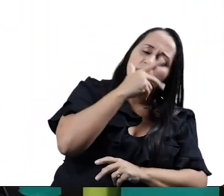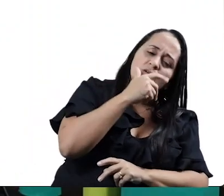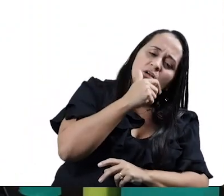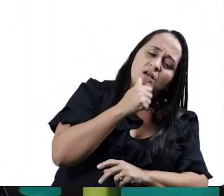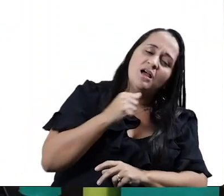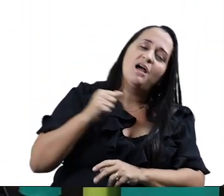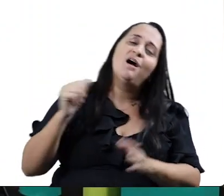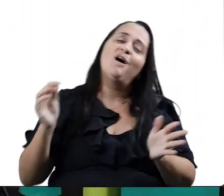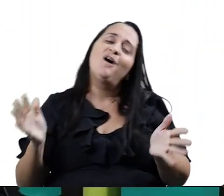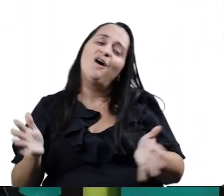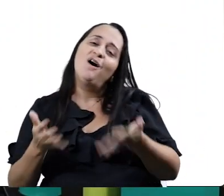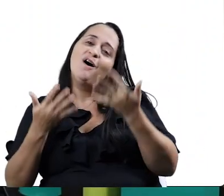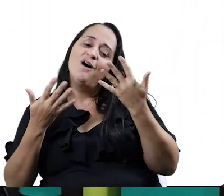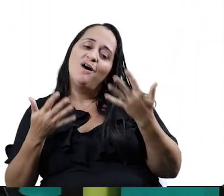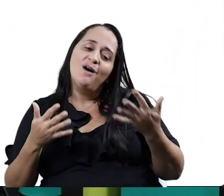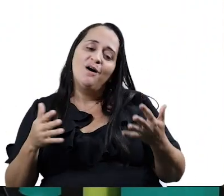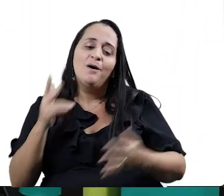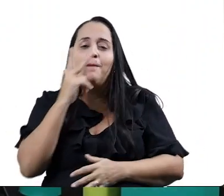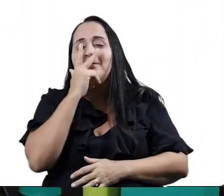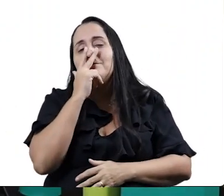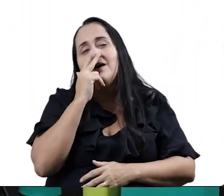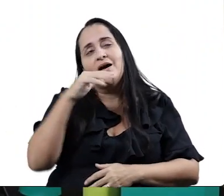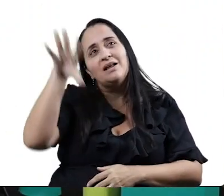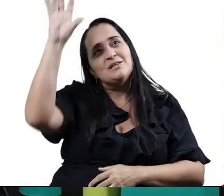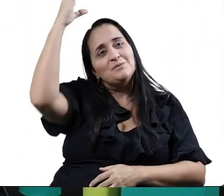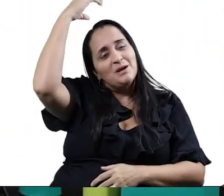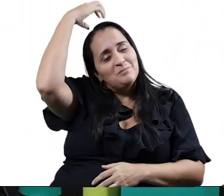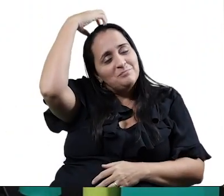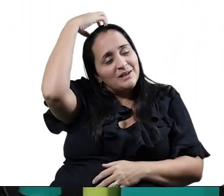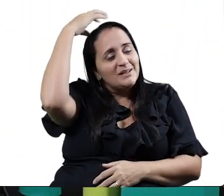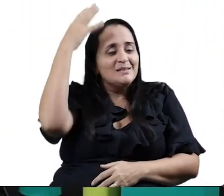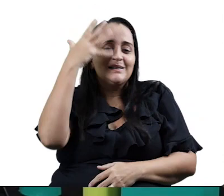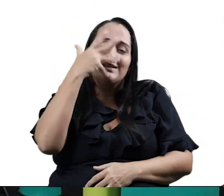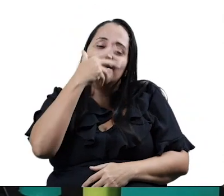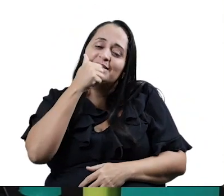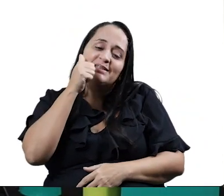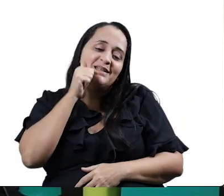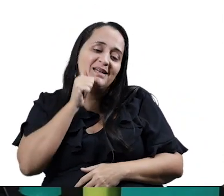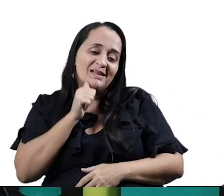tão bonitinha, lê, lê, parece uma princesinha.